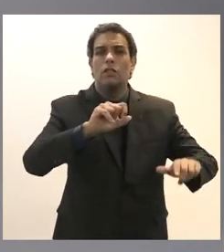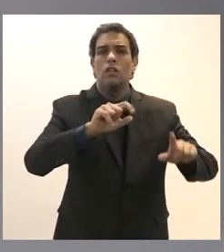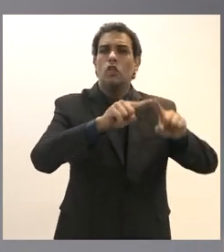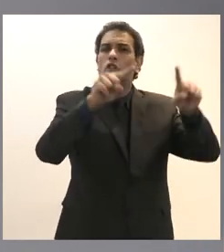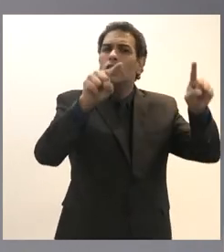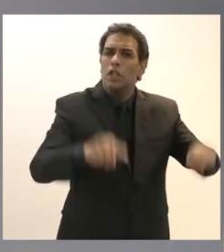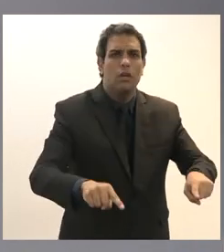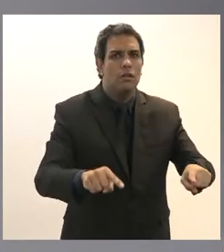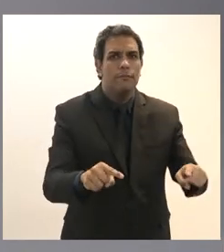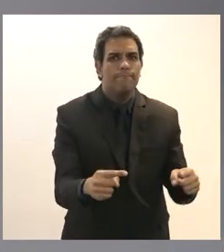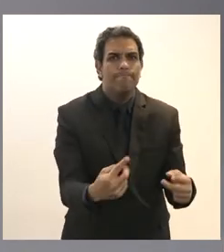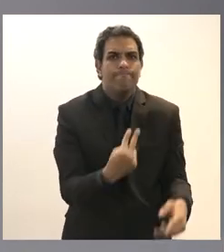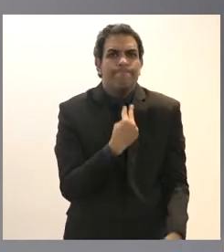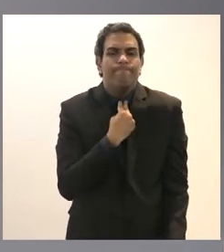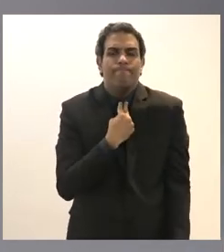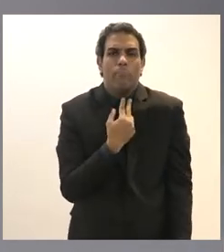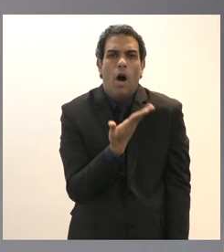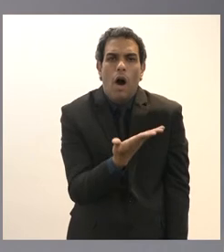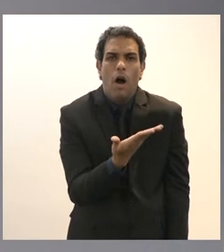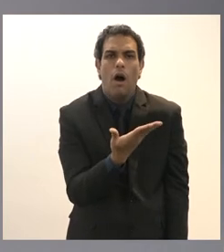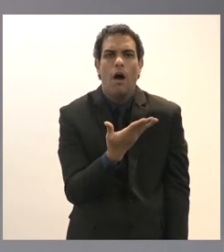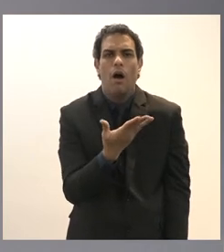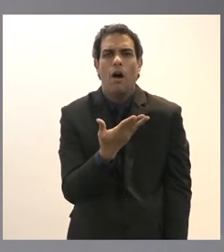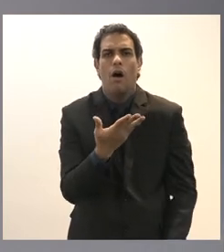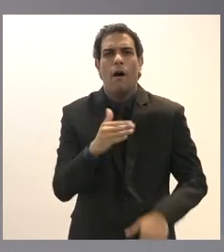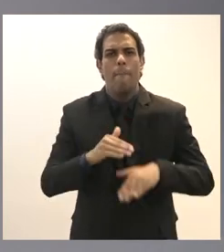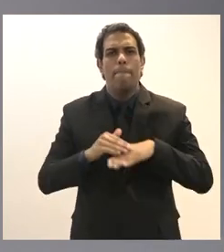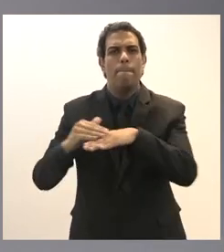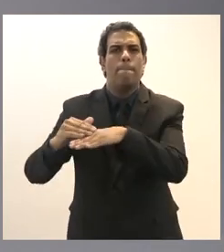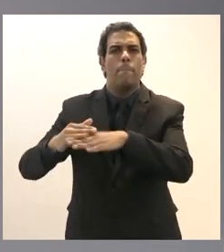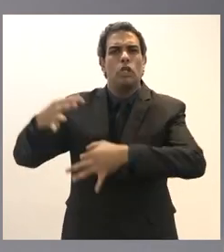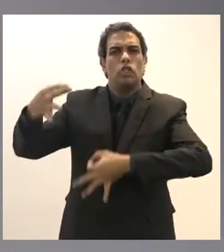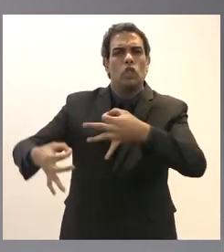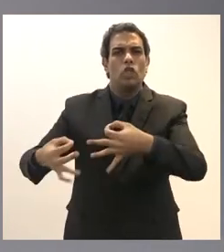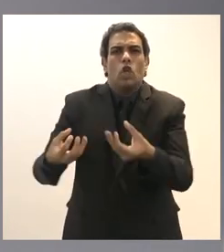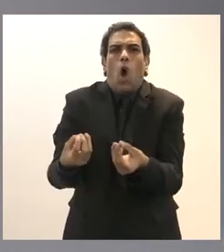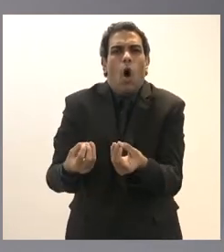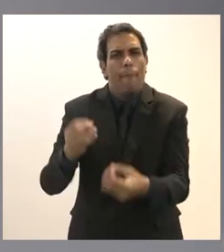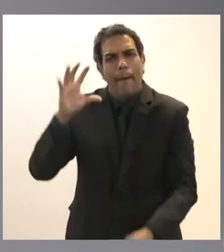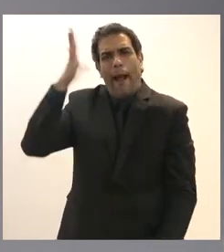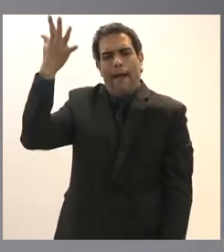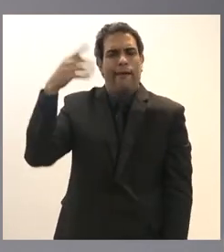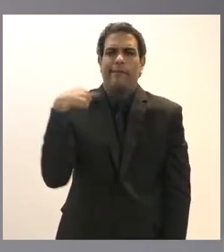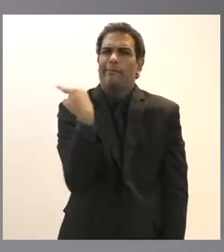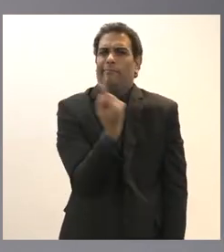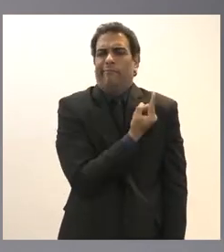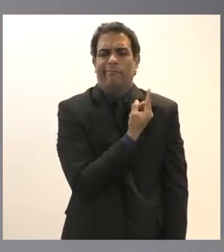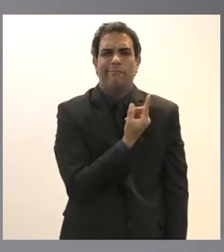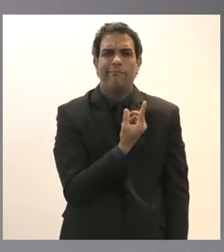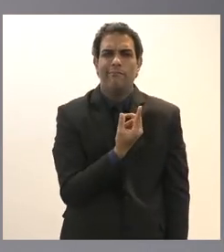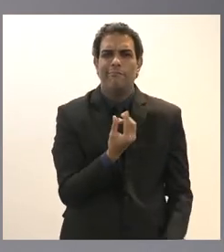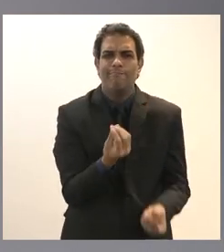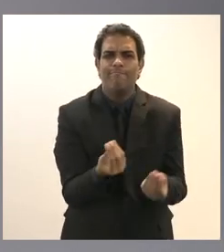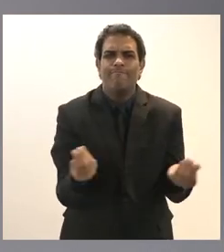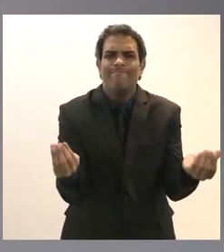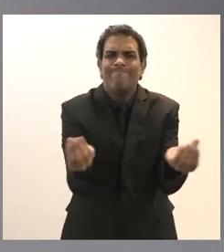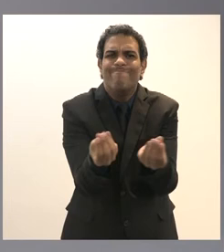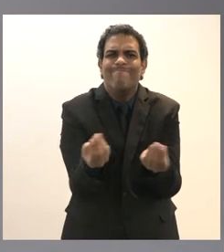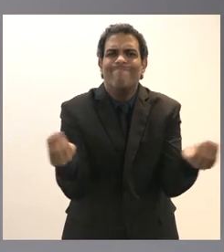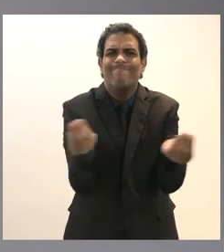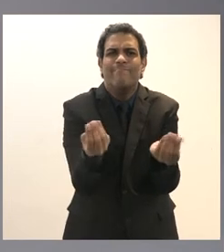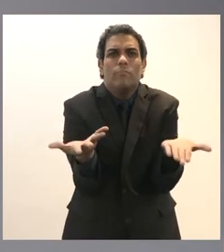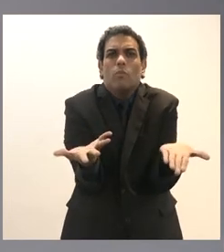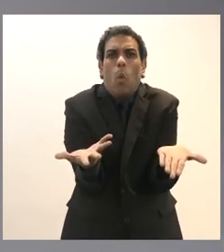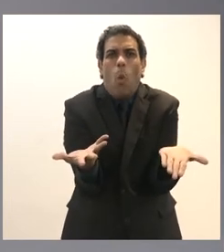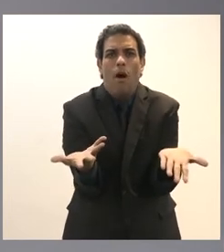impossibilitado de buscar a proteção do poder judiciário nós estaremos convivendo com qual